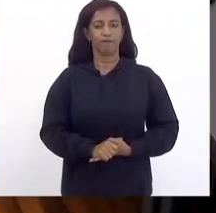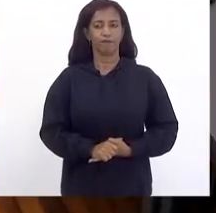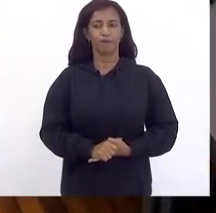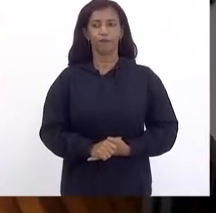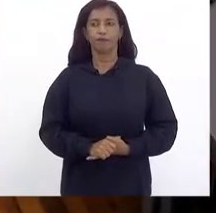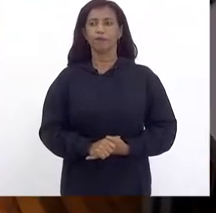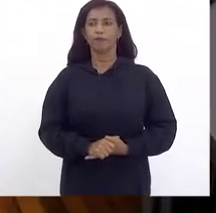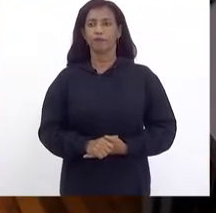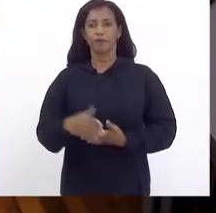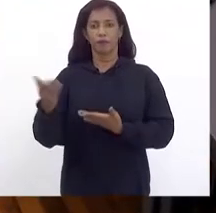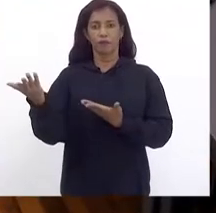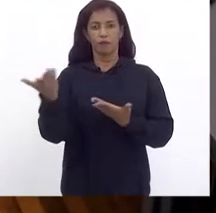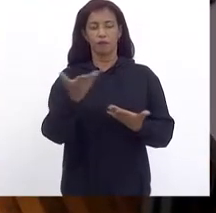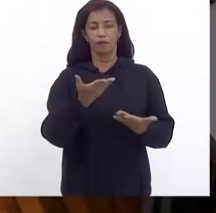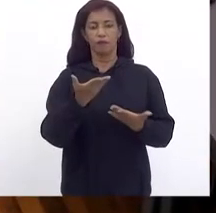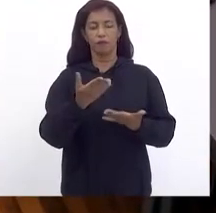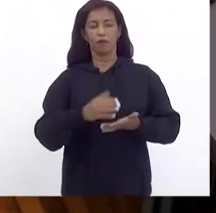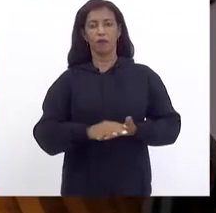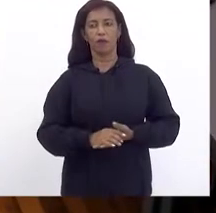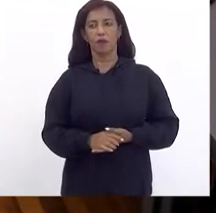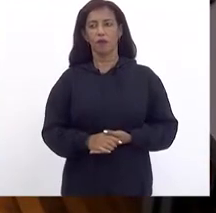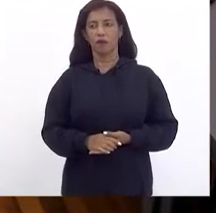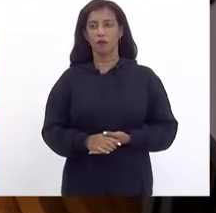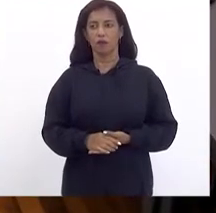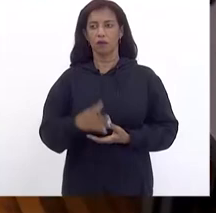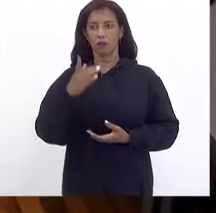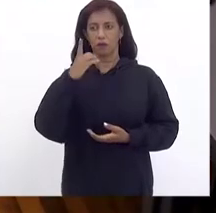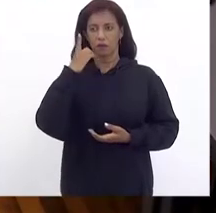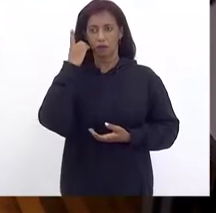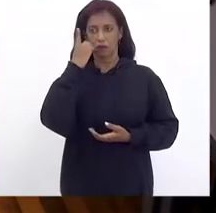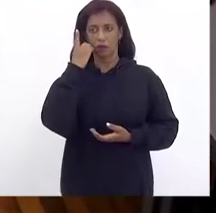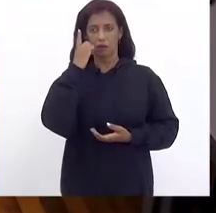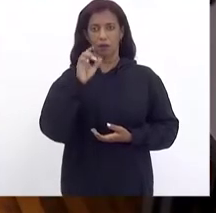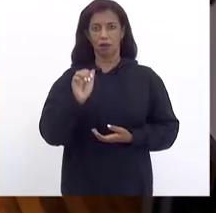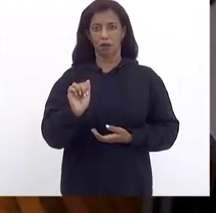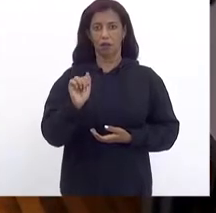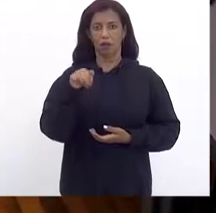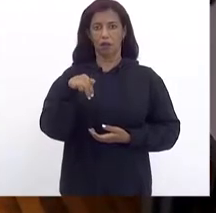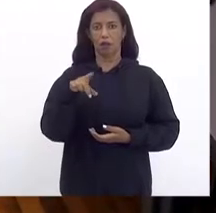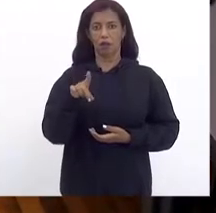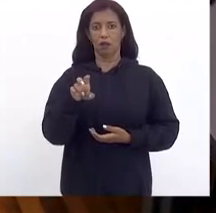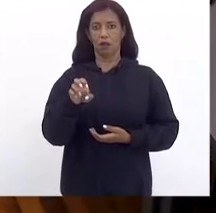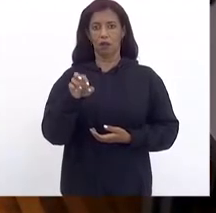Passo A palavra agora Para o deputado Anderson Moraes